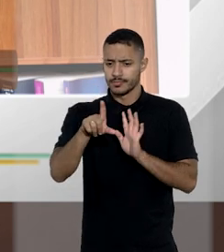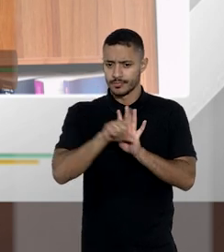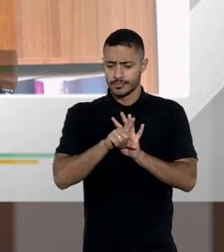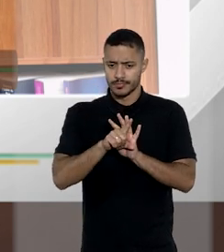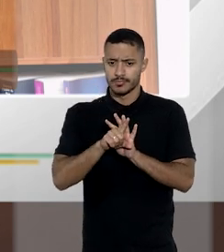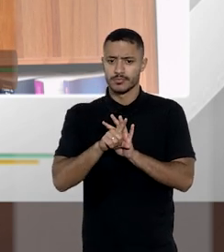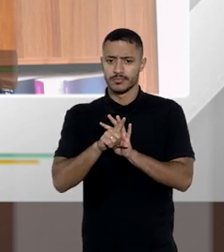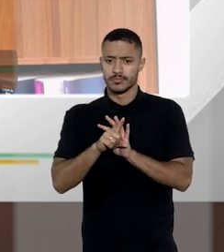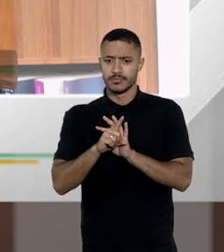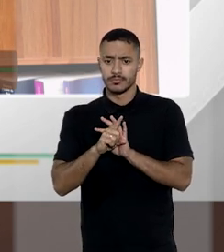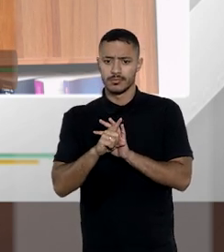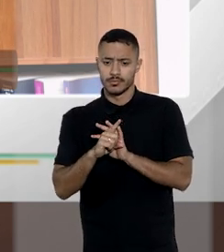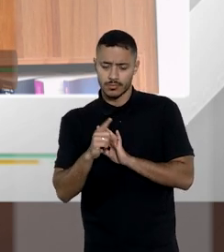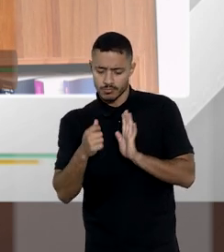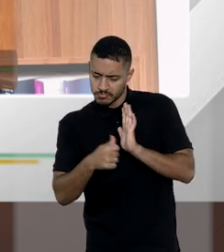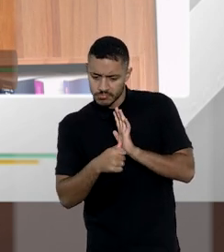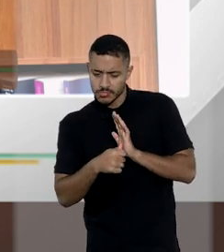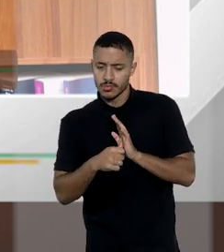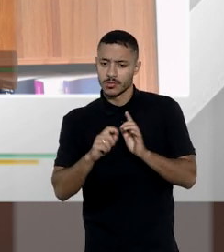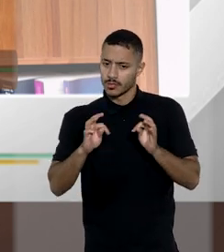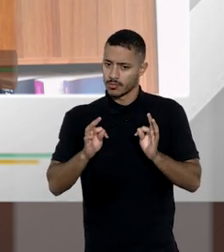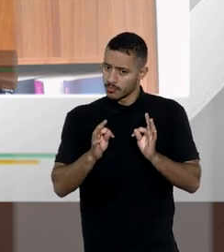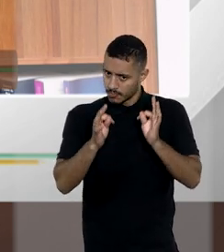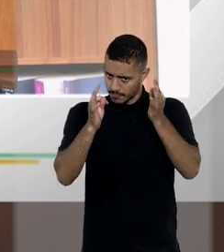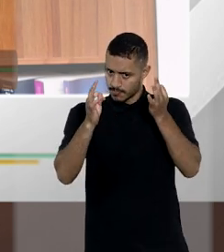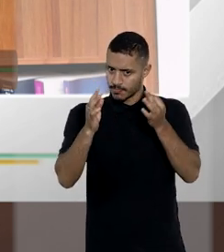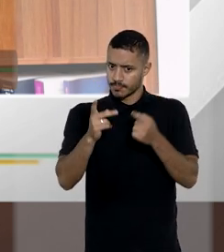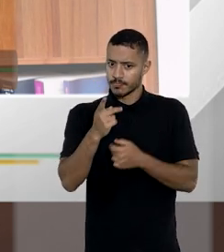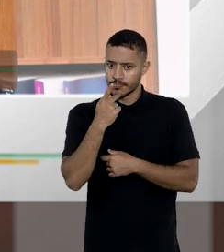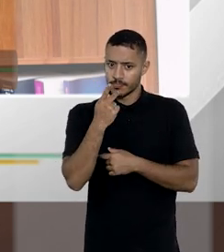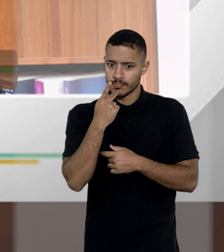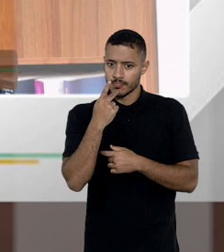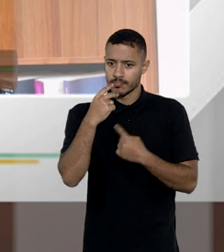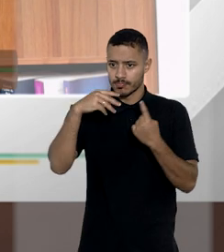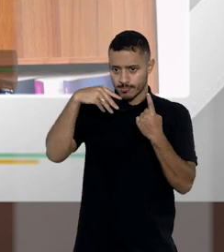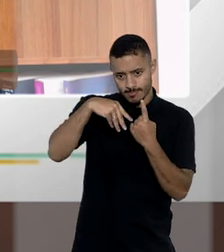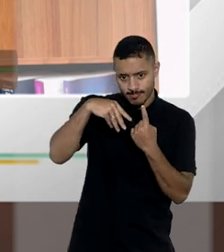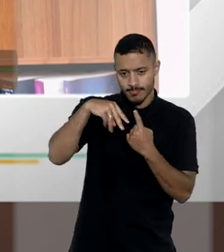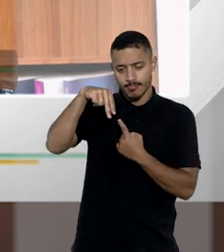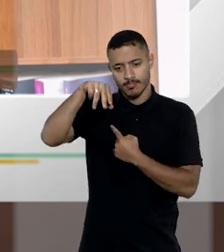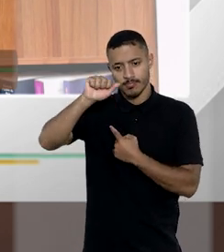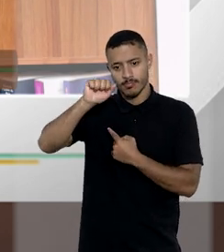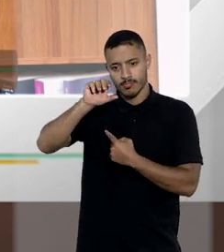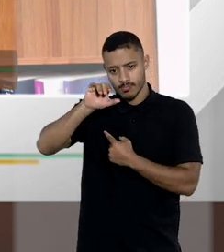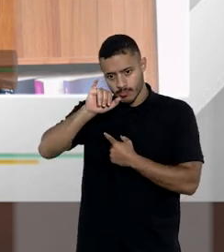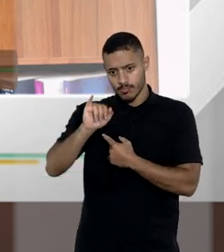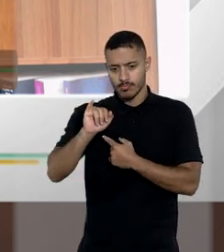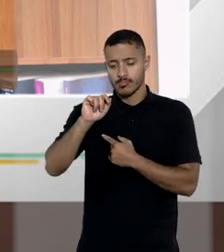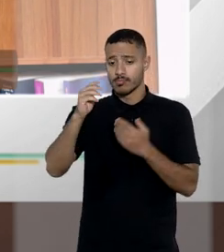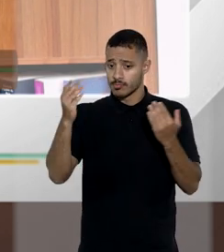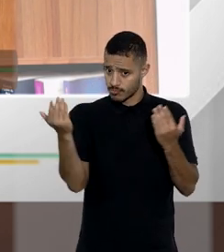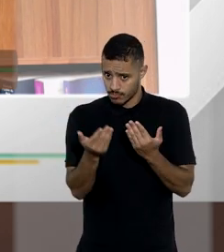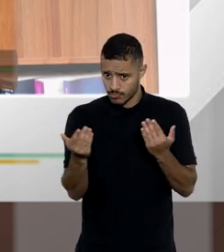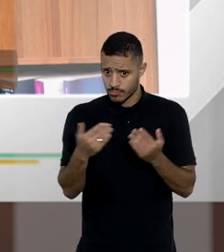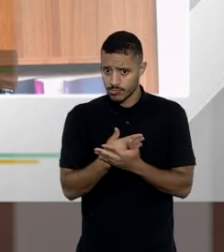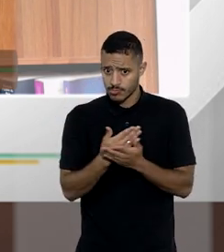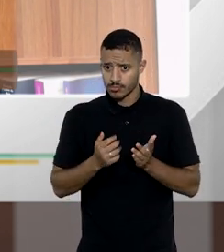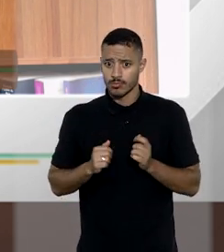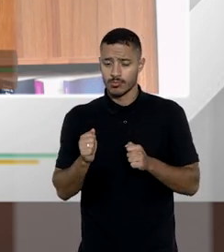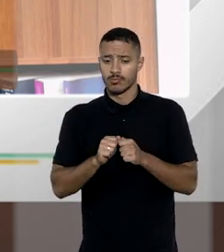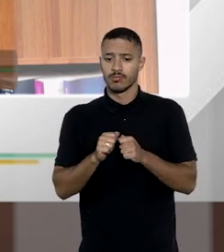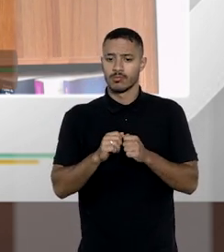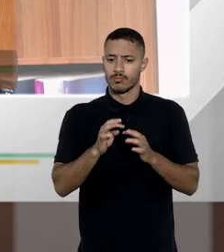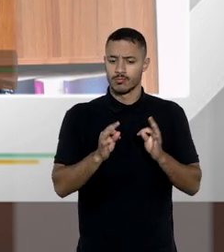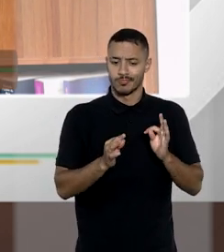que é analógico no mundo digital disse de forma brilhante como sempre faz a ministra Nancy de que se hoje a gente